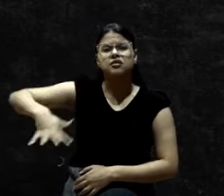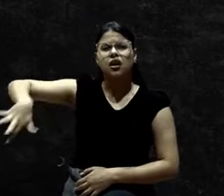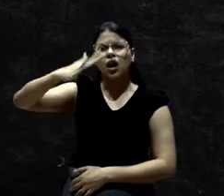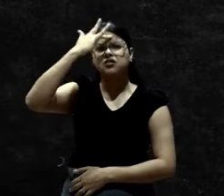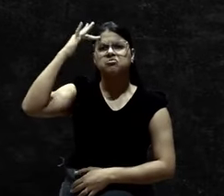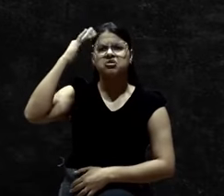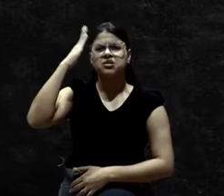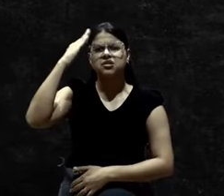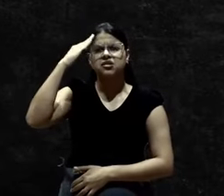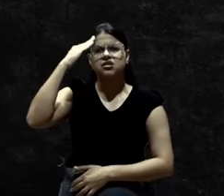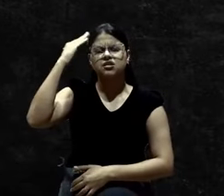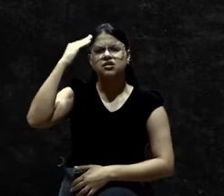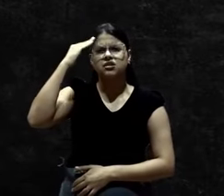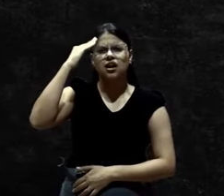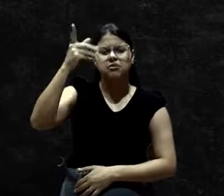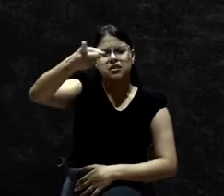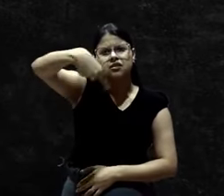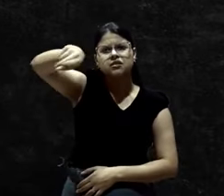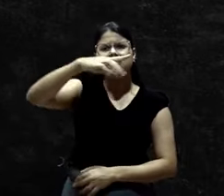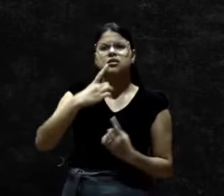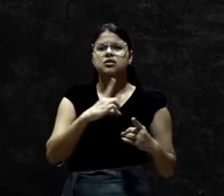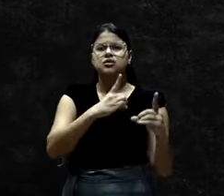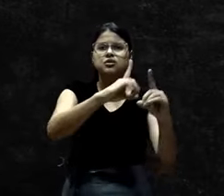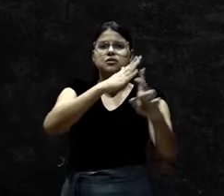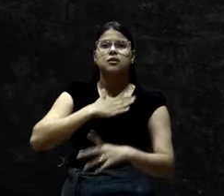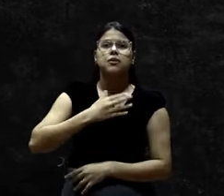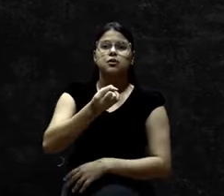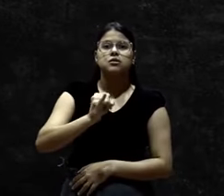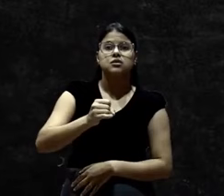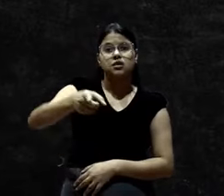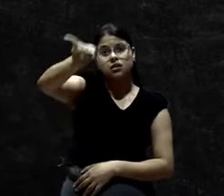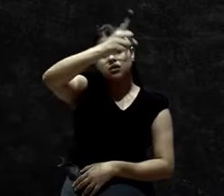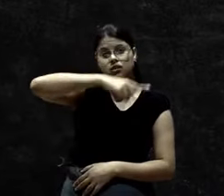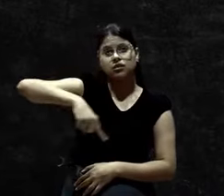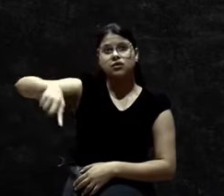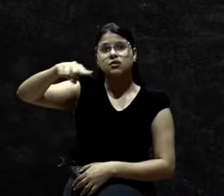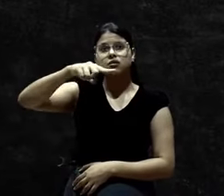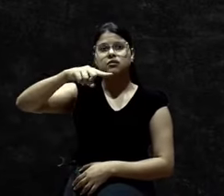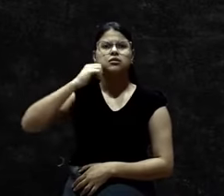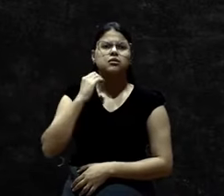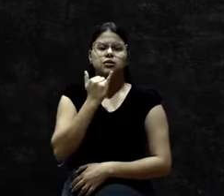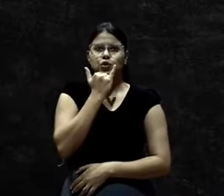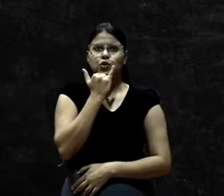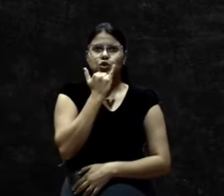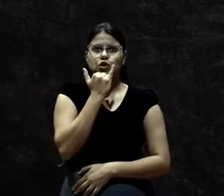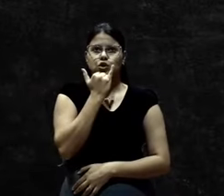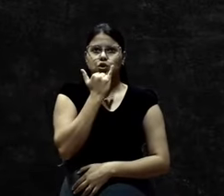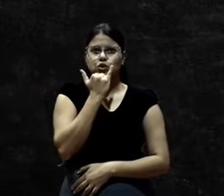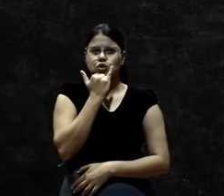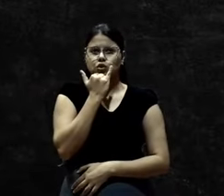São meus discípulos. Se tiverem. Não. 1 João 3,17.